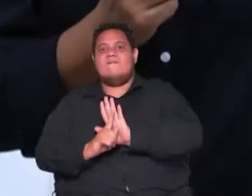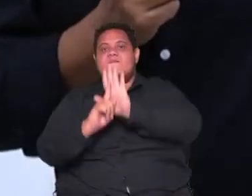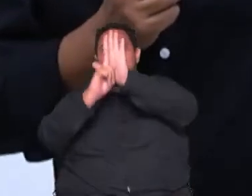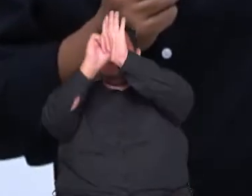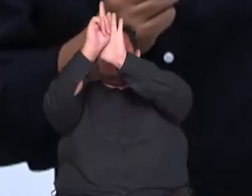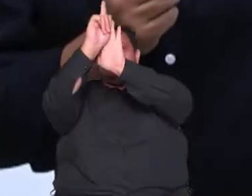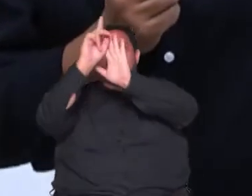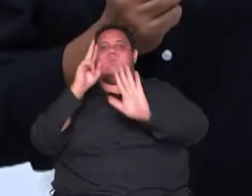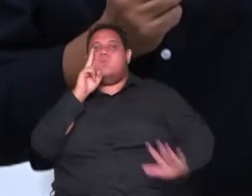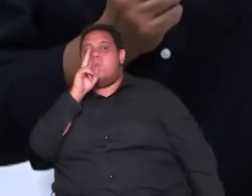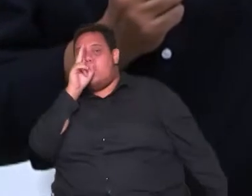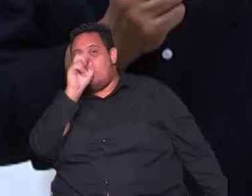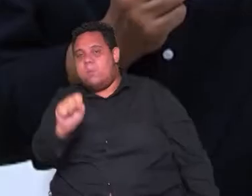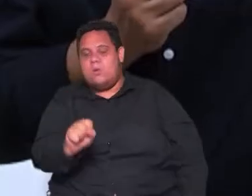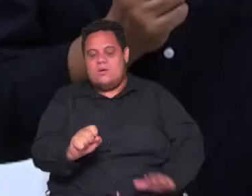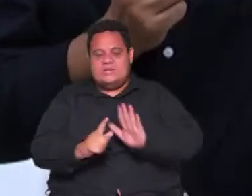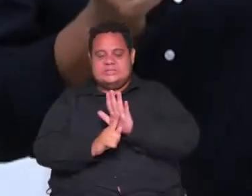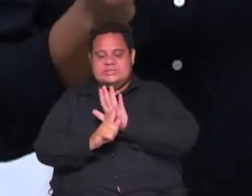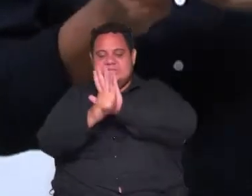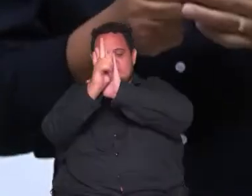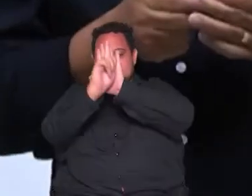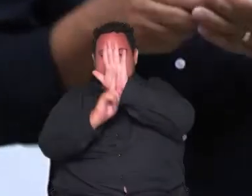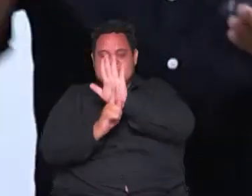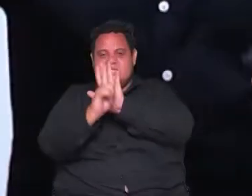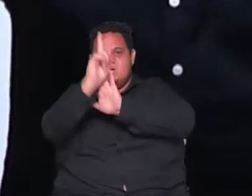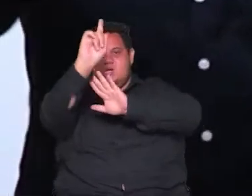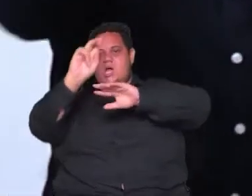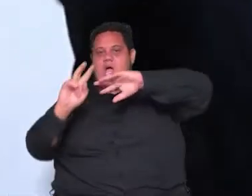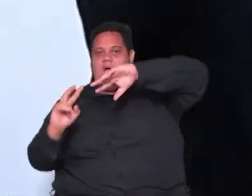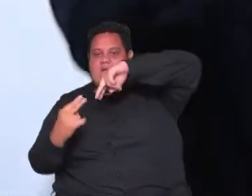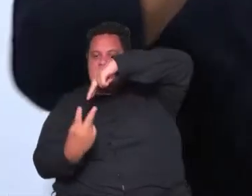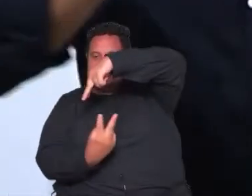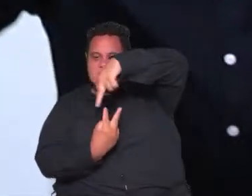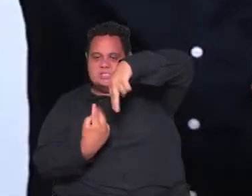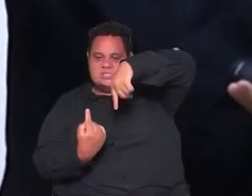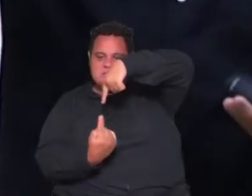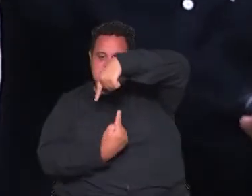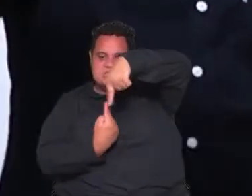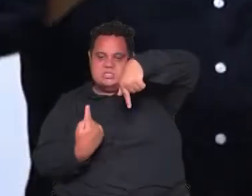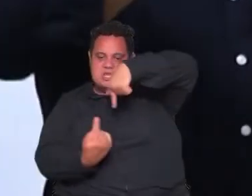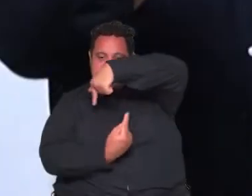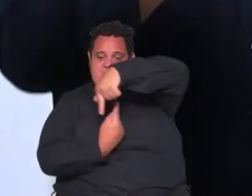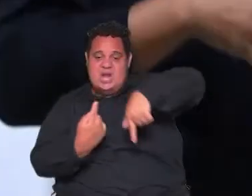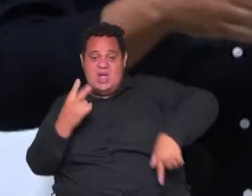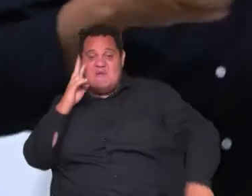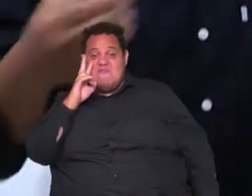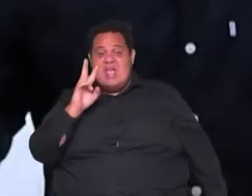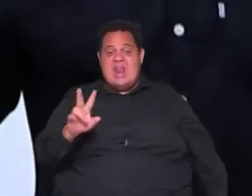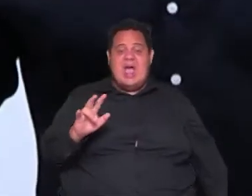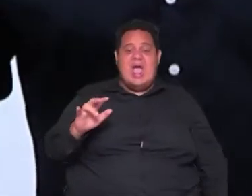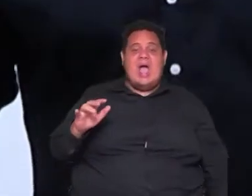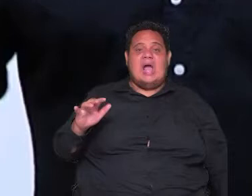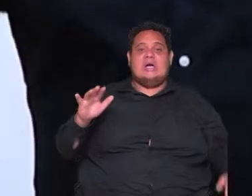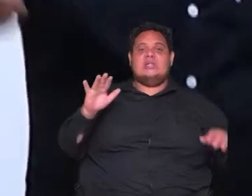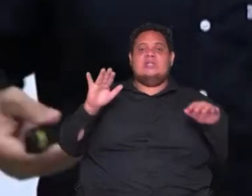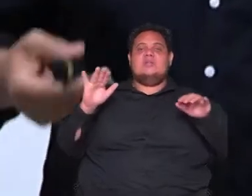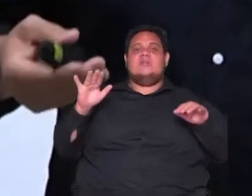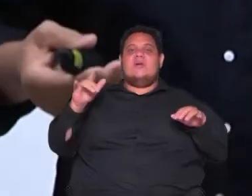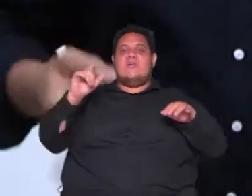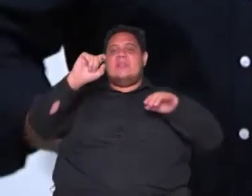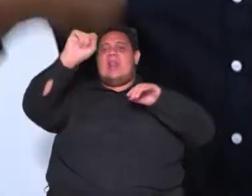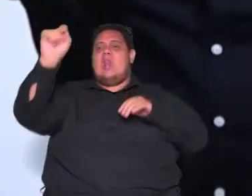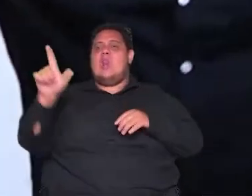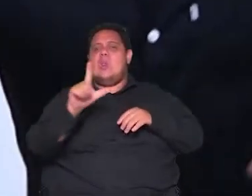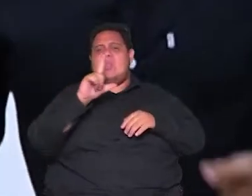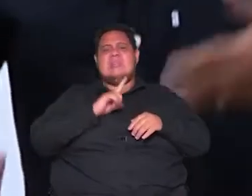da influência do campo gravitacional da terra o que acontece os astronautas a gente vê imagens flutuando na lua tem gravidade não